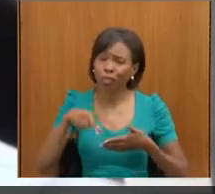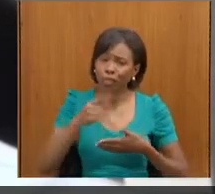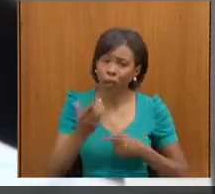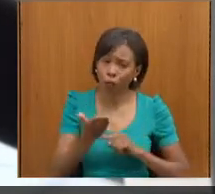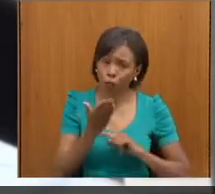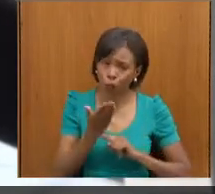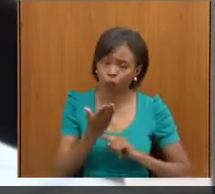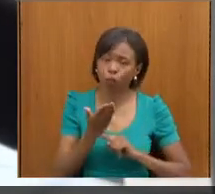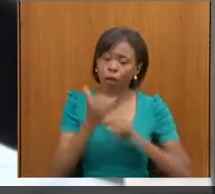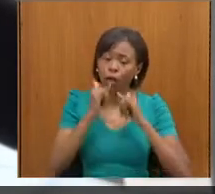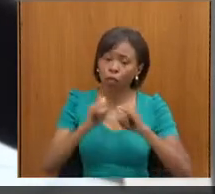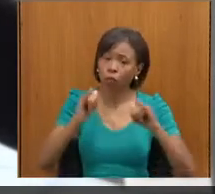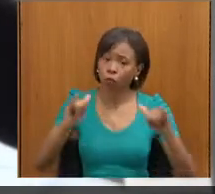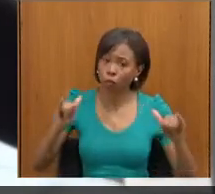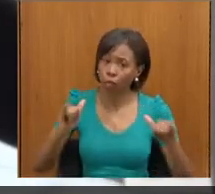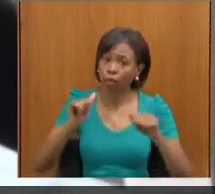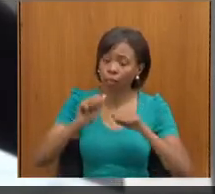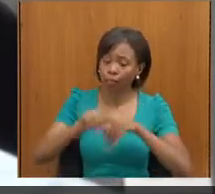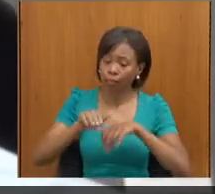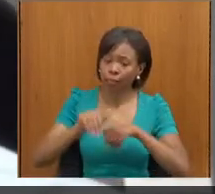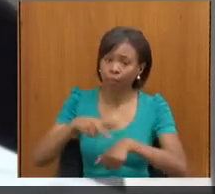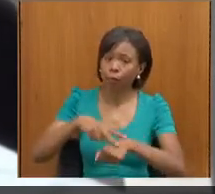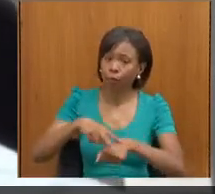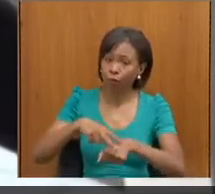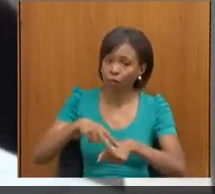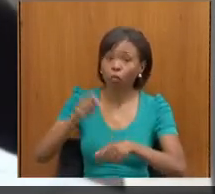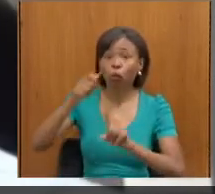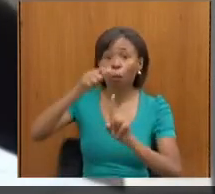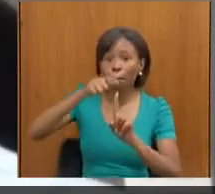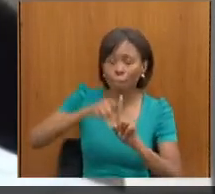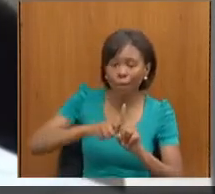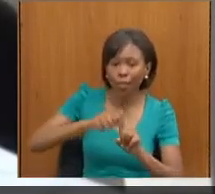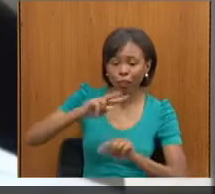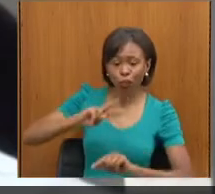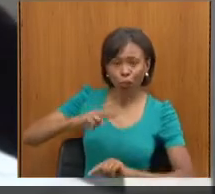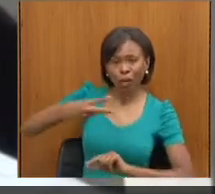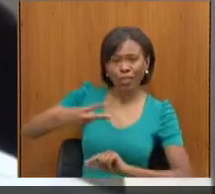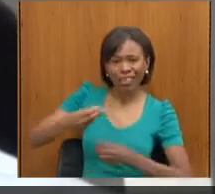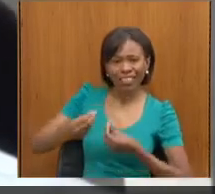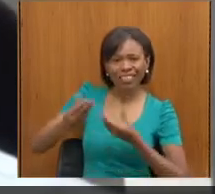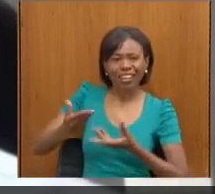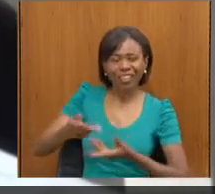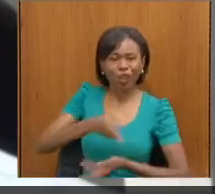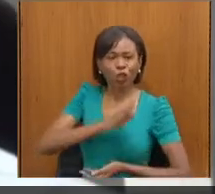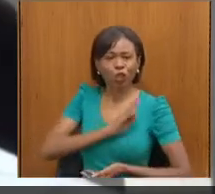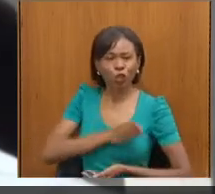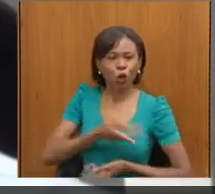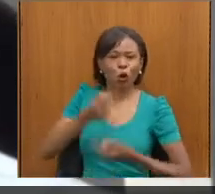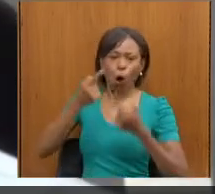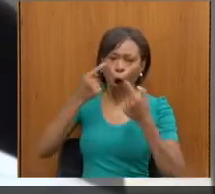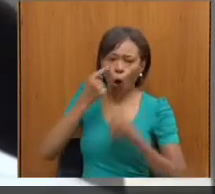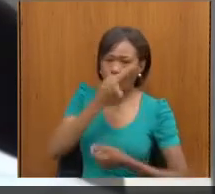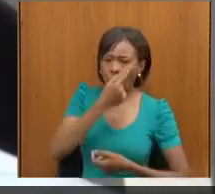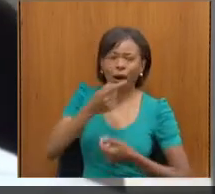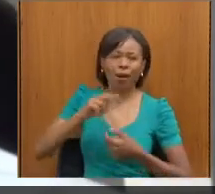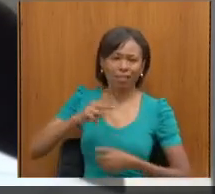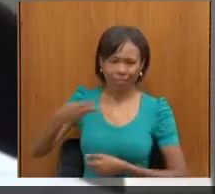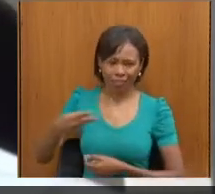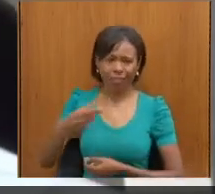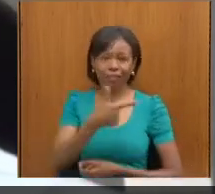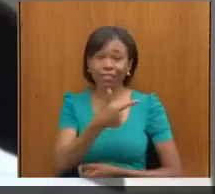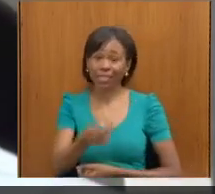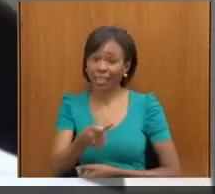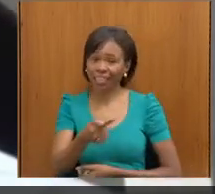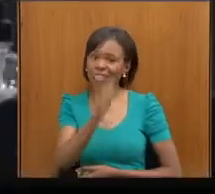Verde também como o Setembro da doação de órgãos especificamente o dia 27 o dia doador de órgãos muito